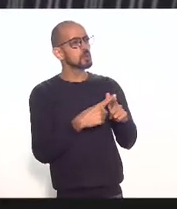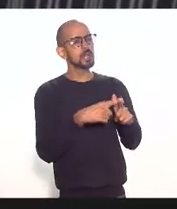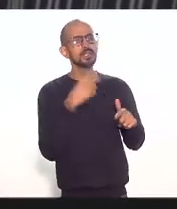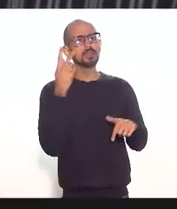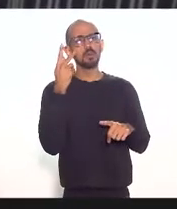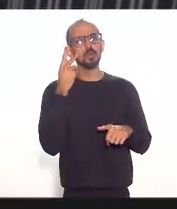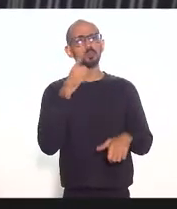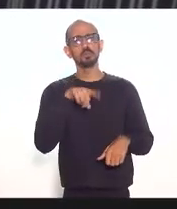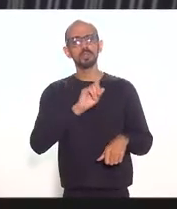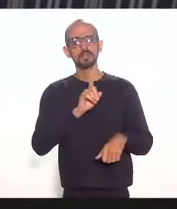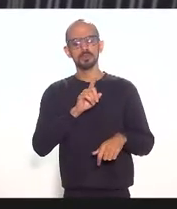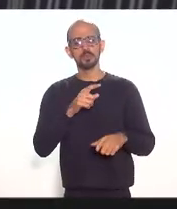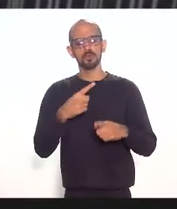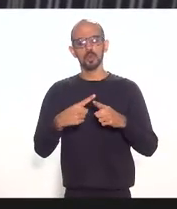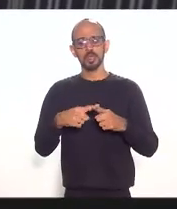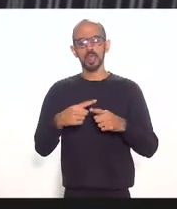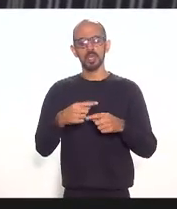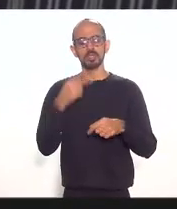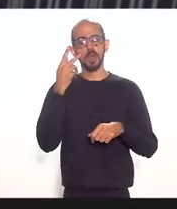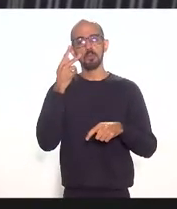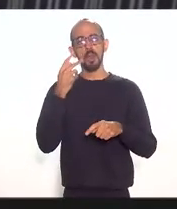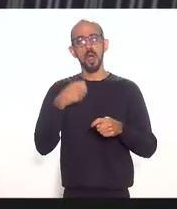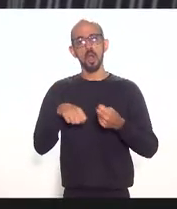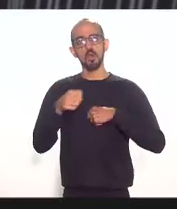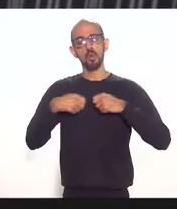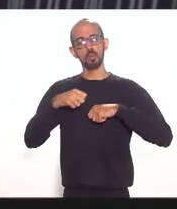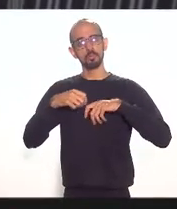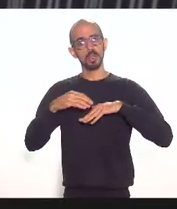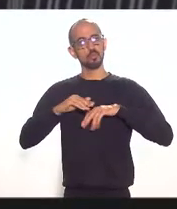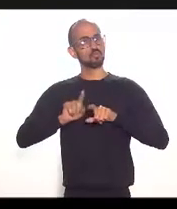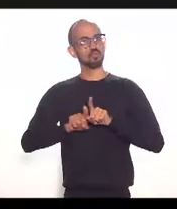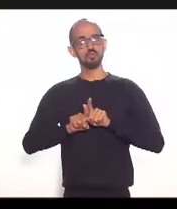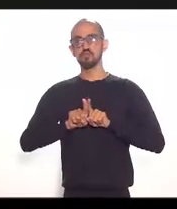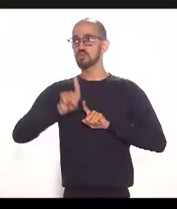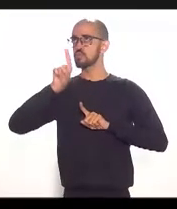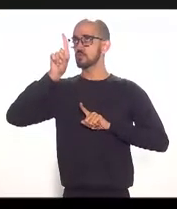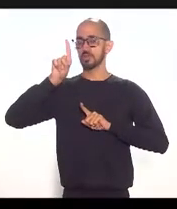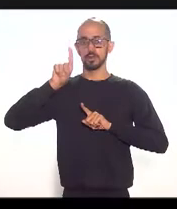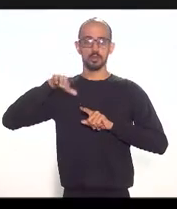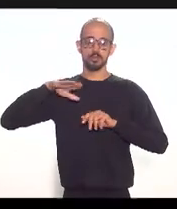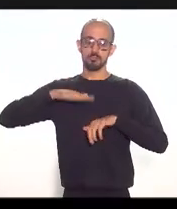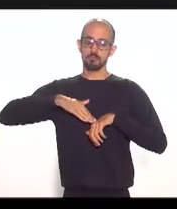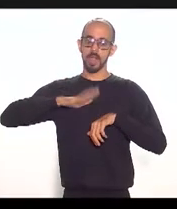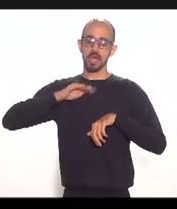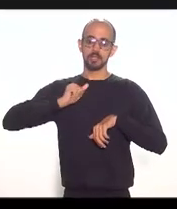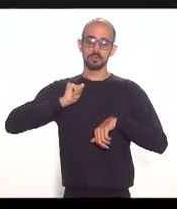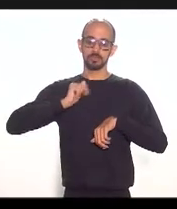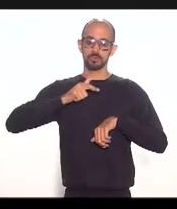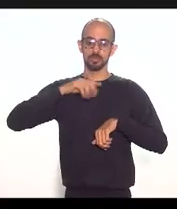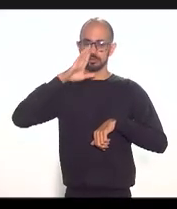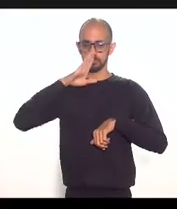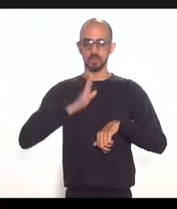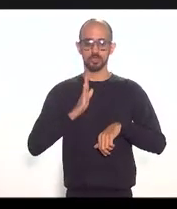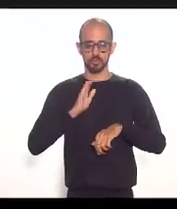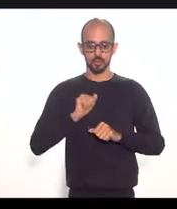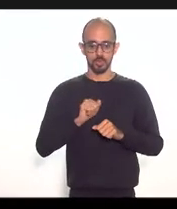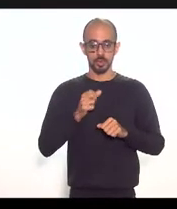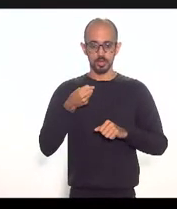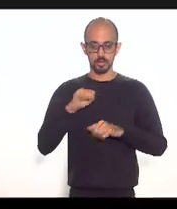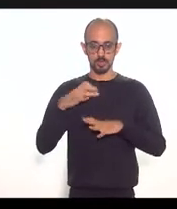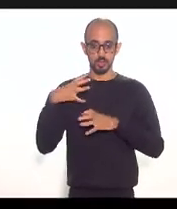de São Paulo descolou da economia do Brasil né se você somar a população e o PIB do Rio e Minas Gerais juntos